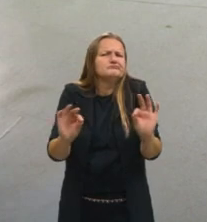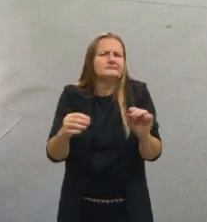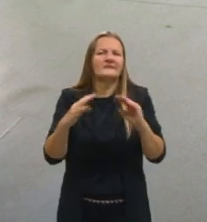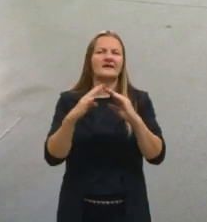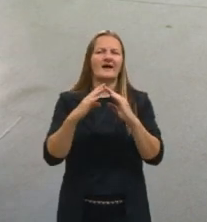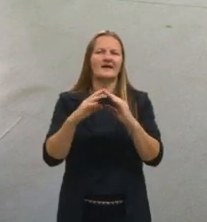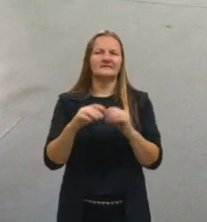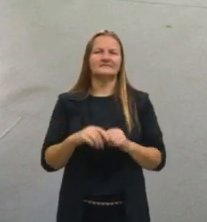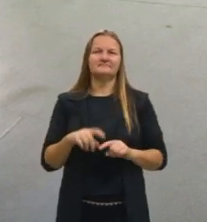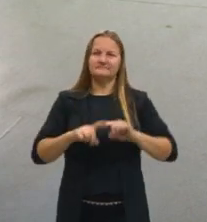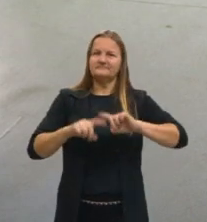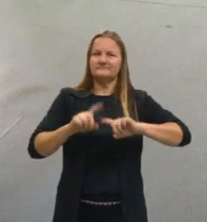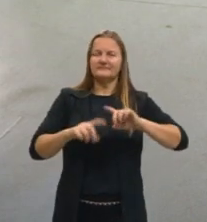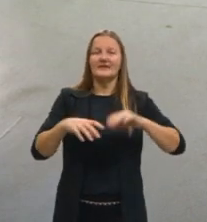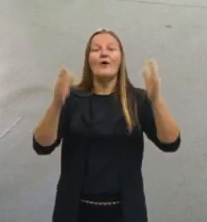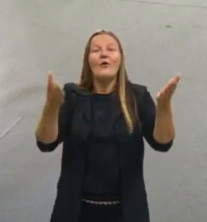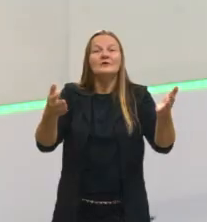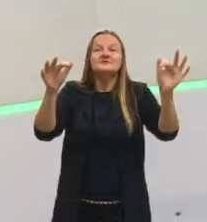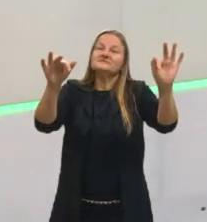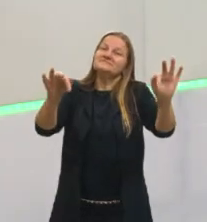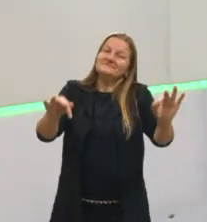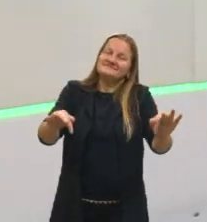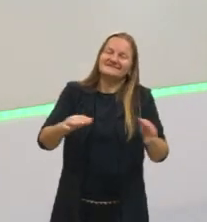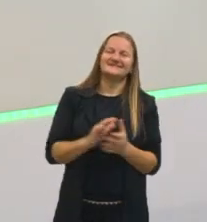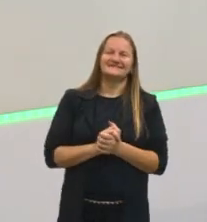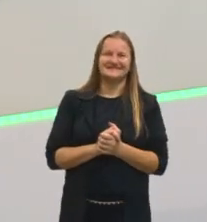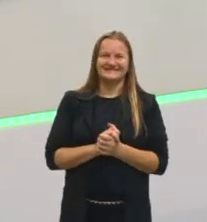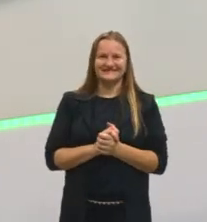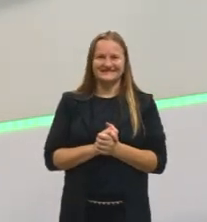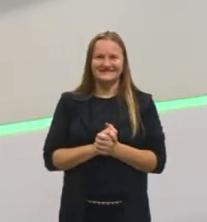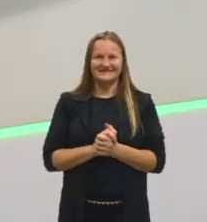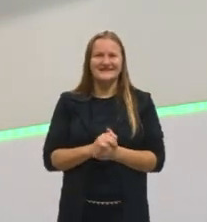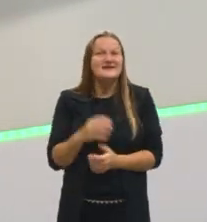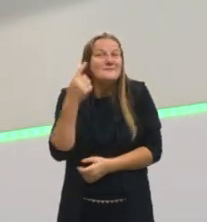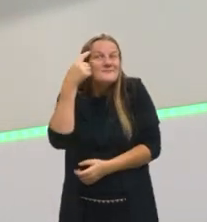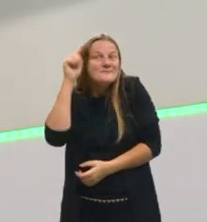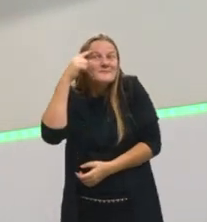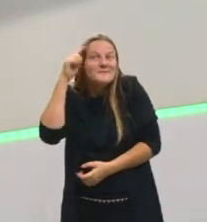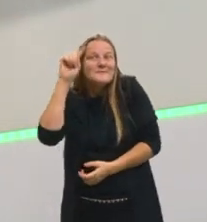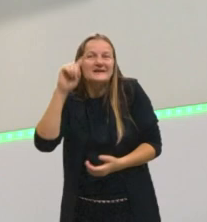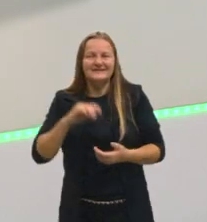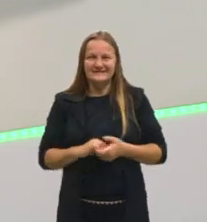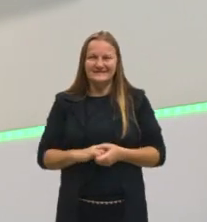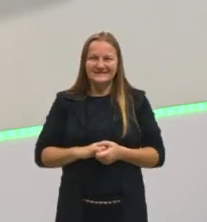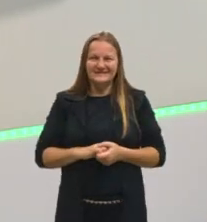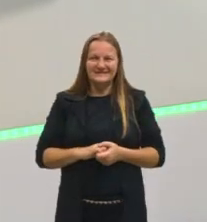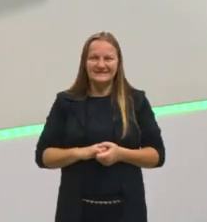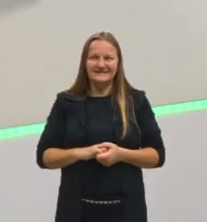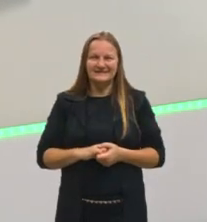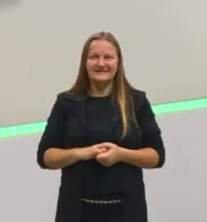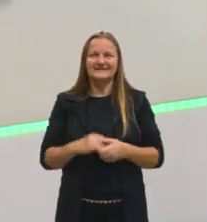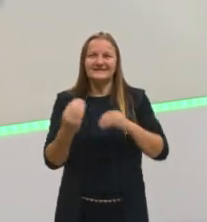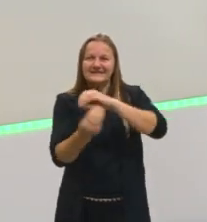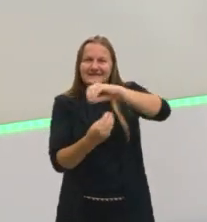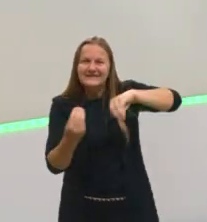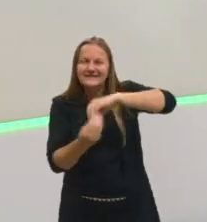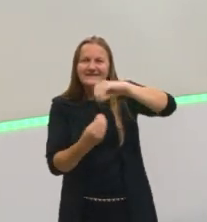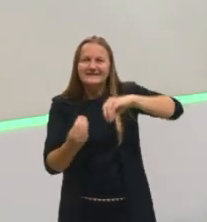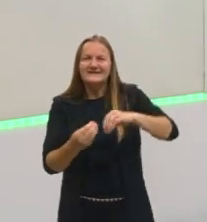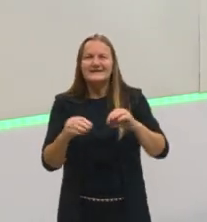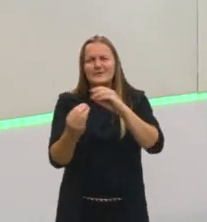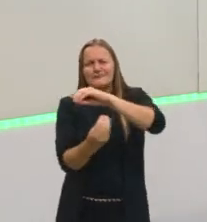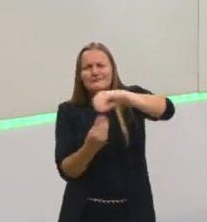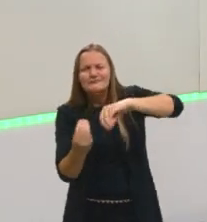tá? Por hoje era isso, pessoal. Era uma ideia aí do que é uma mistura heterogênea. As separações de